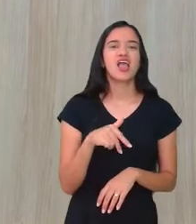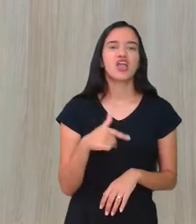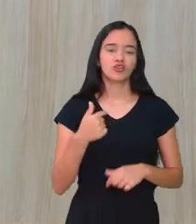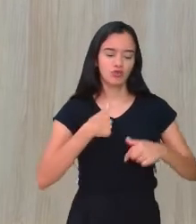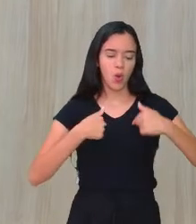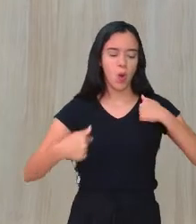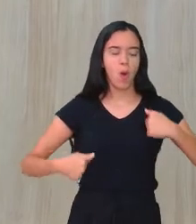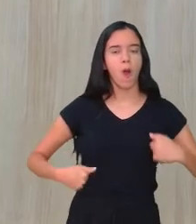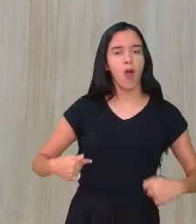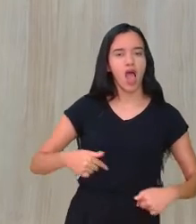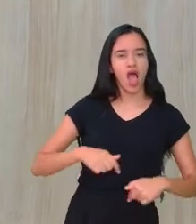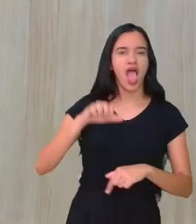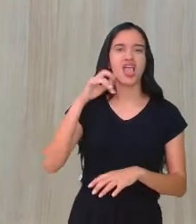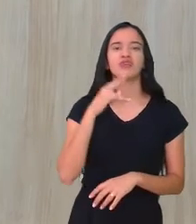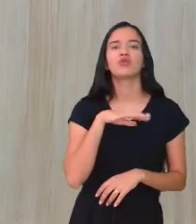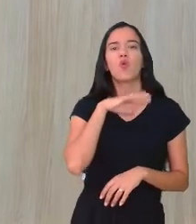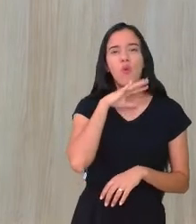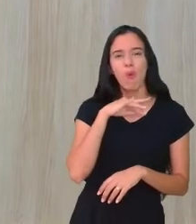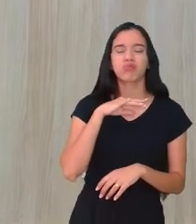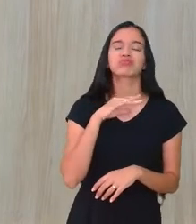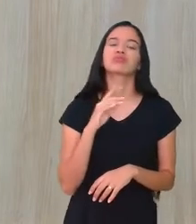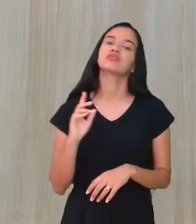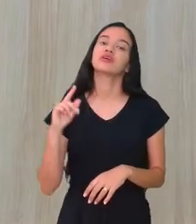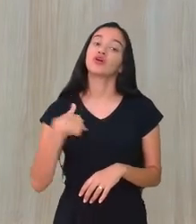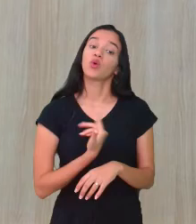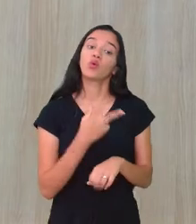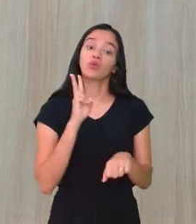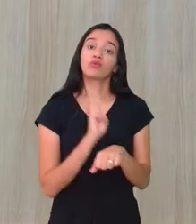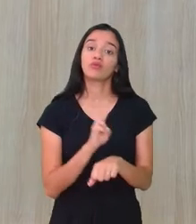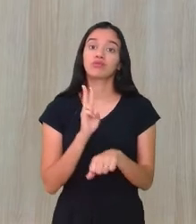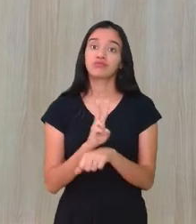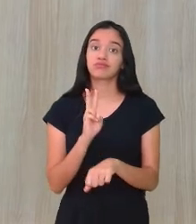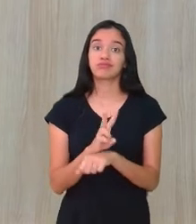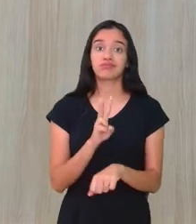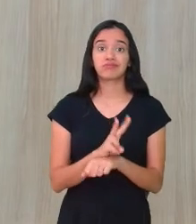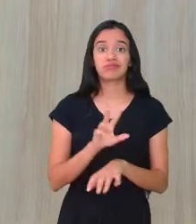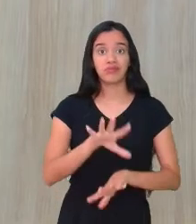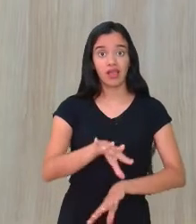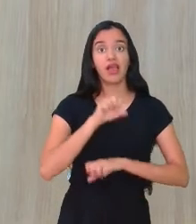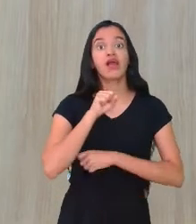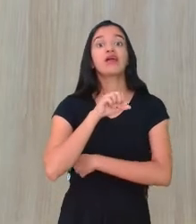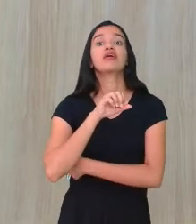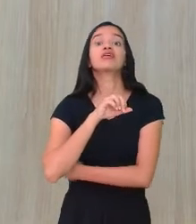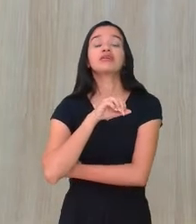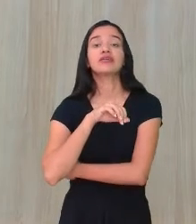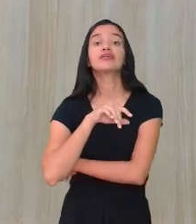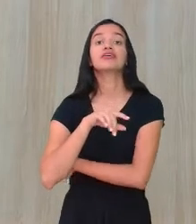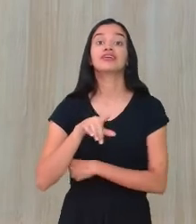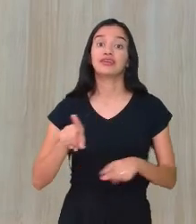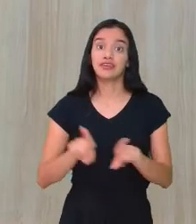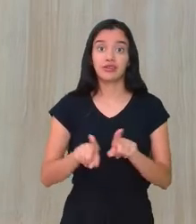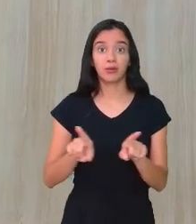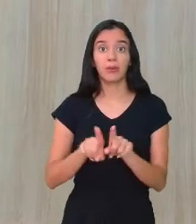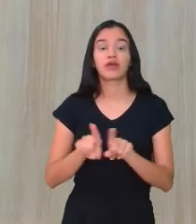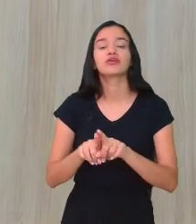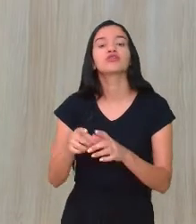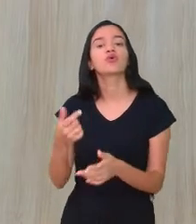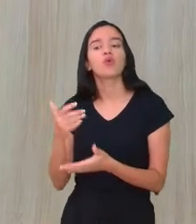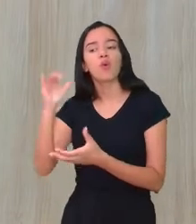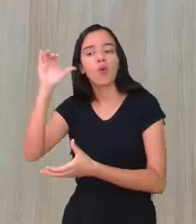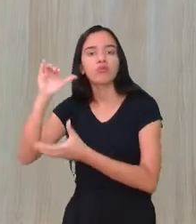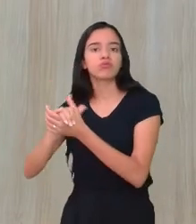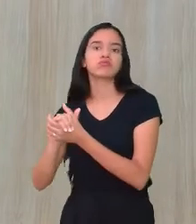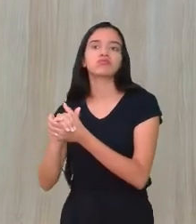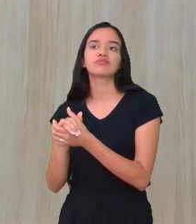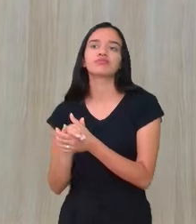organismo, então, a gente tem que ter cuidado com a gente que está infectado e com o nosso parceiro. Então, eu